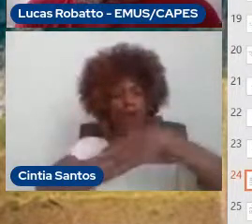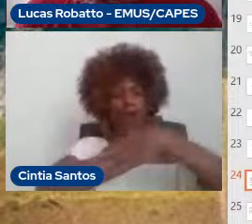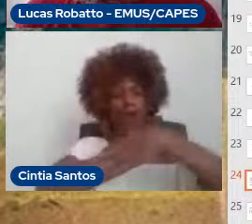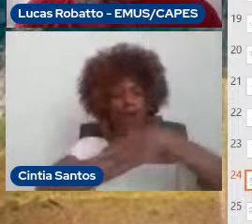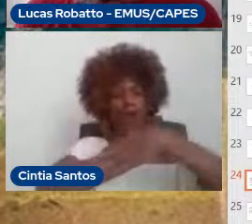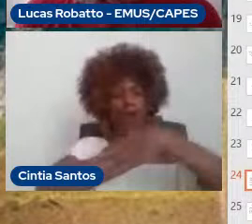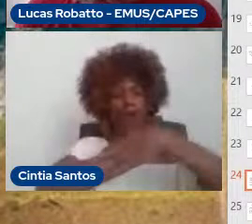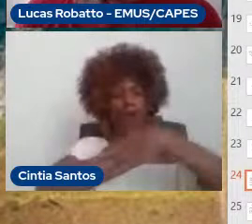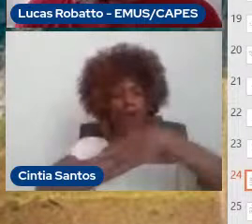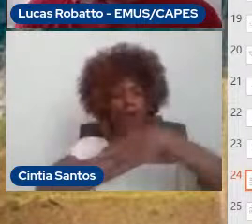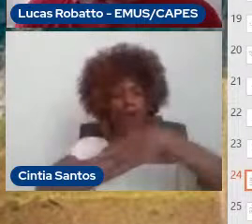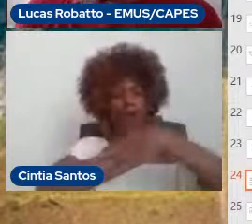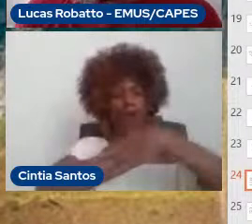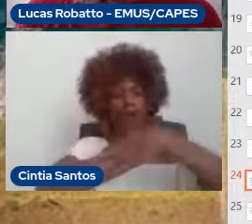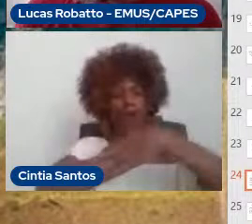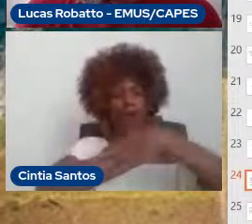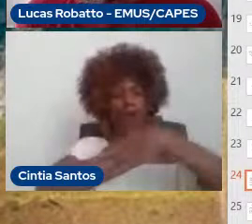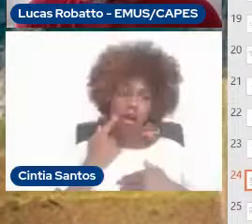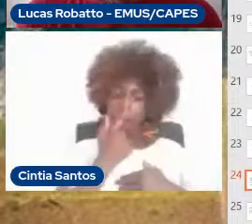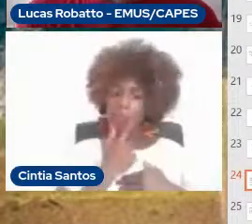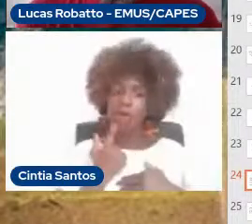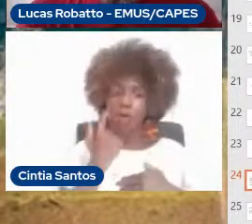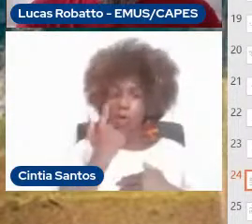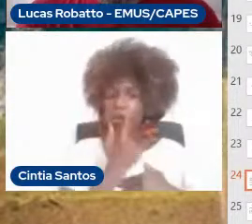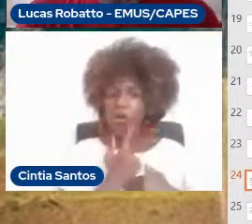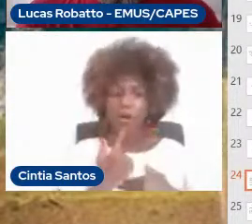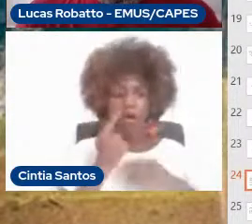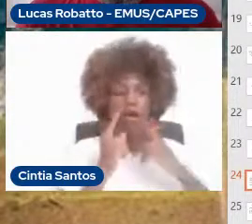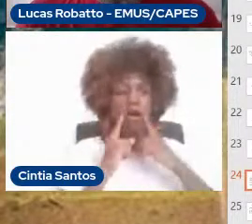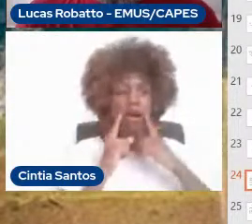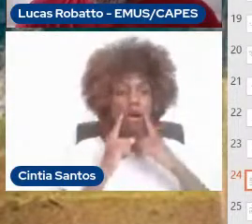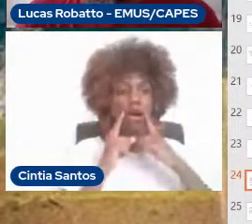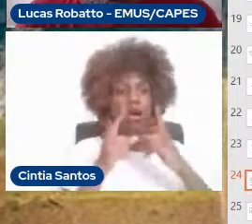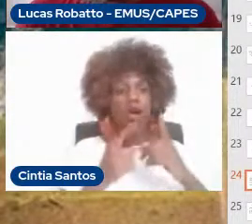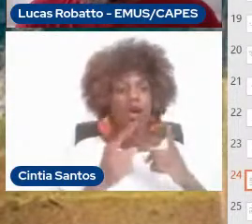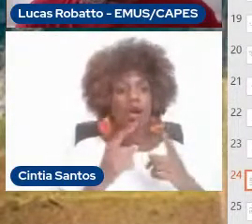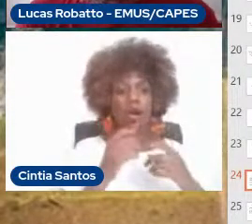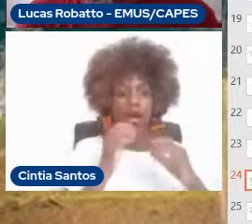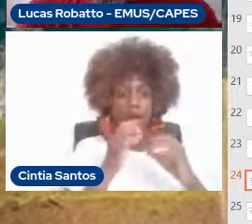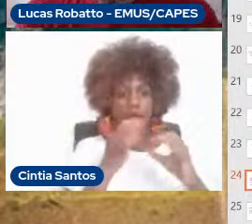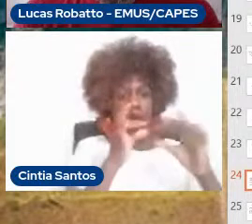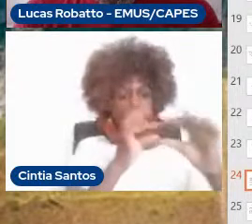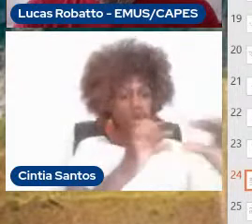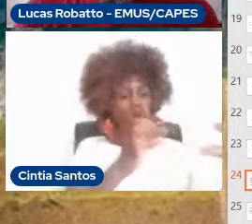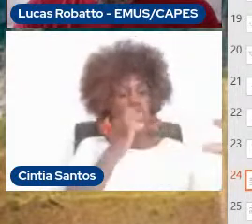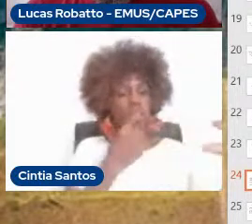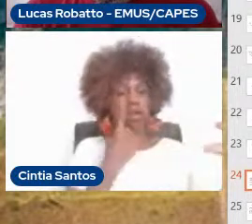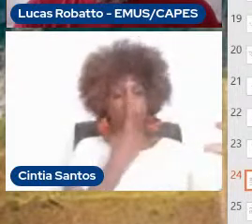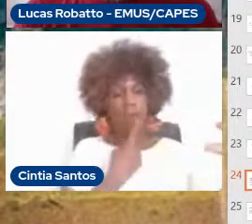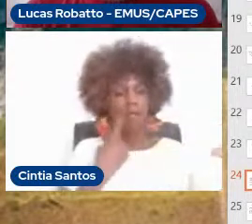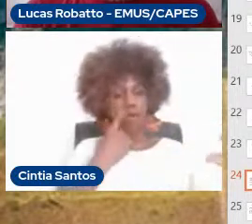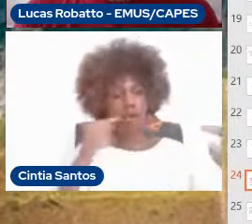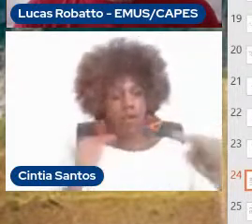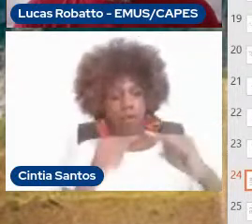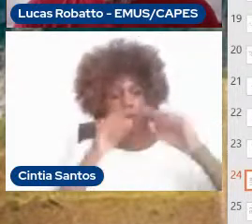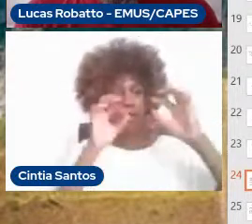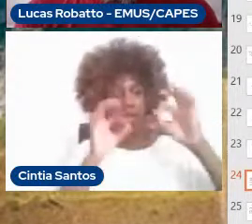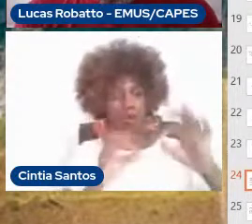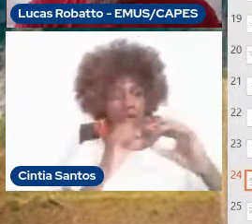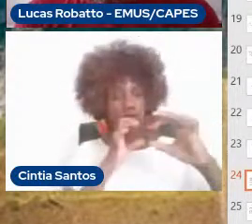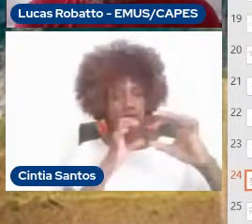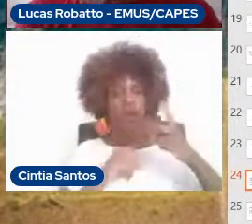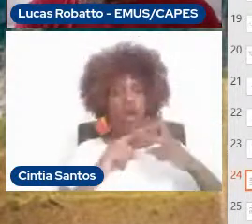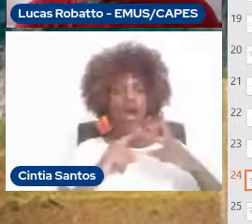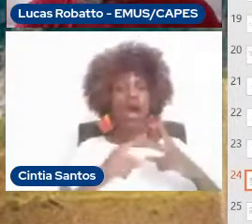embocadura, posicionamento dos lábios de um modo específico para direcionar como onde há para o bocal do instrumento, a respiração, musculatura